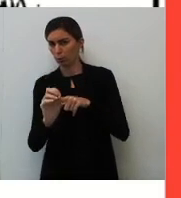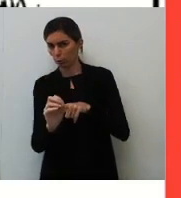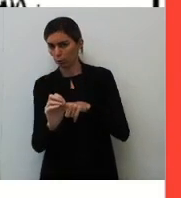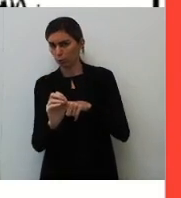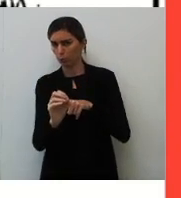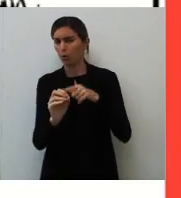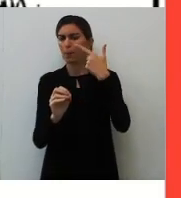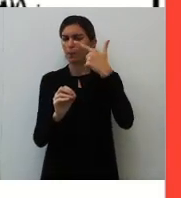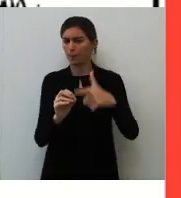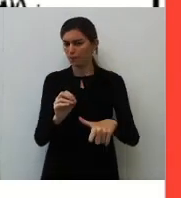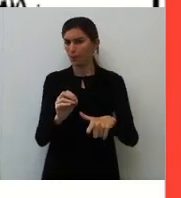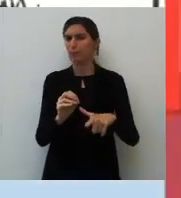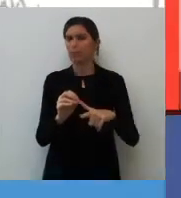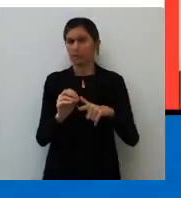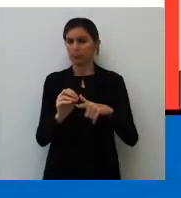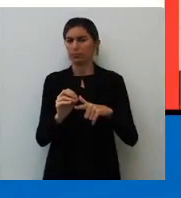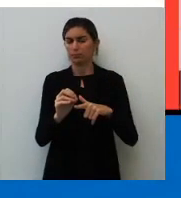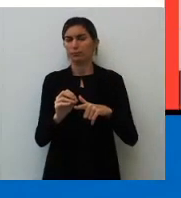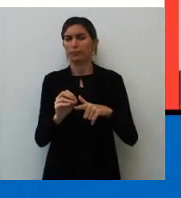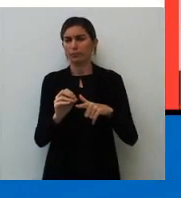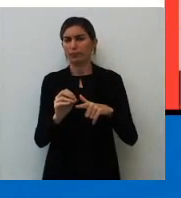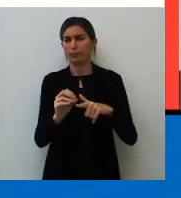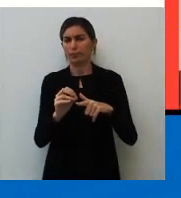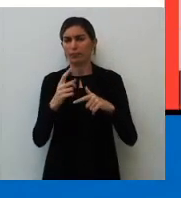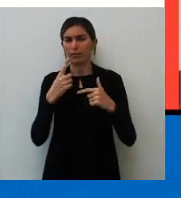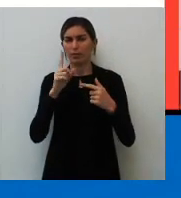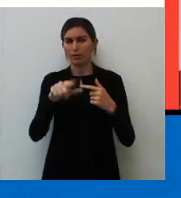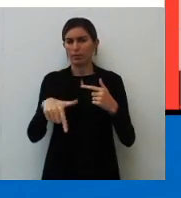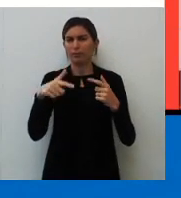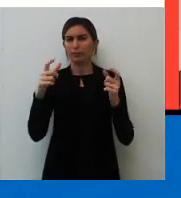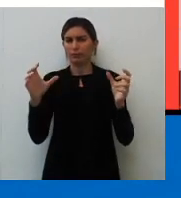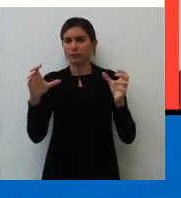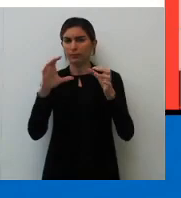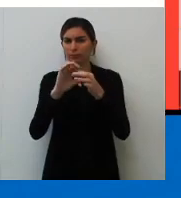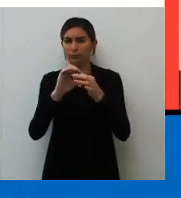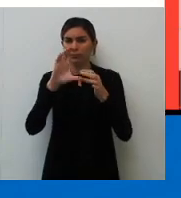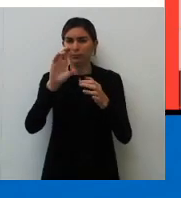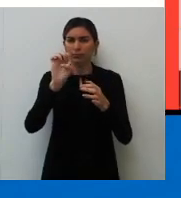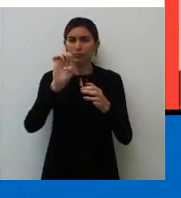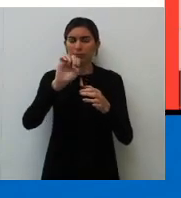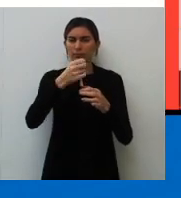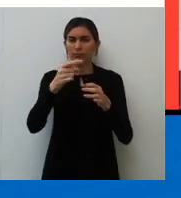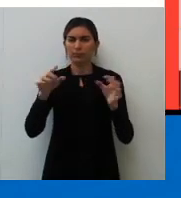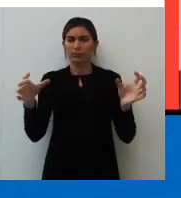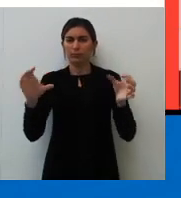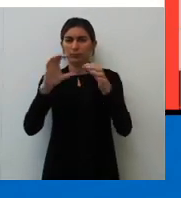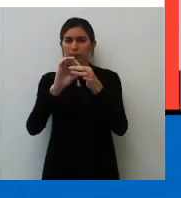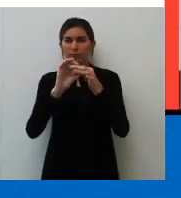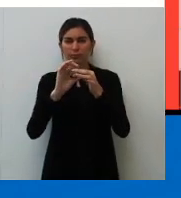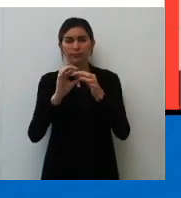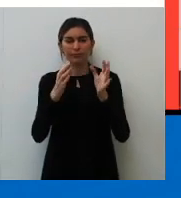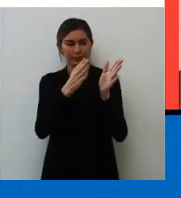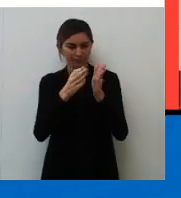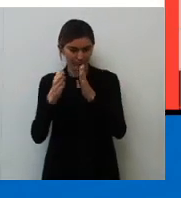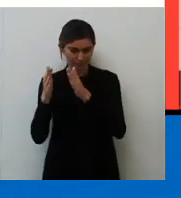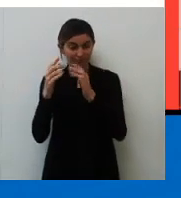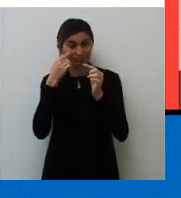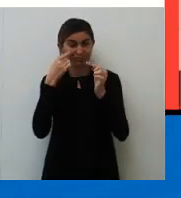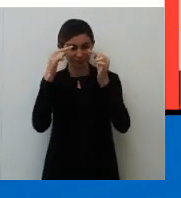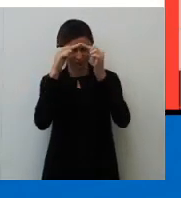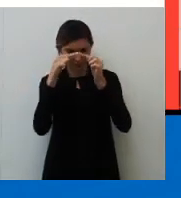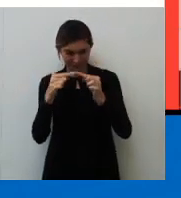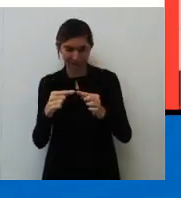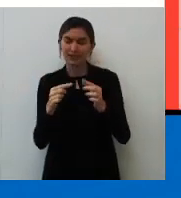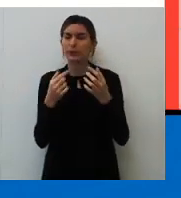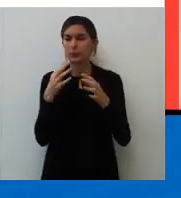olha aqui, mais um elemento de coesão. É conjunção, elemento conectivo, elemento conector, tudo